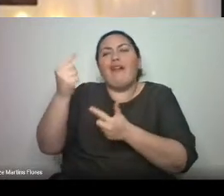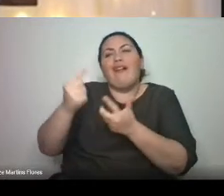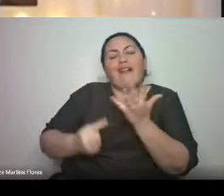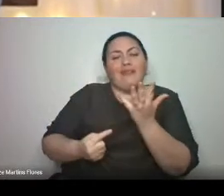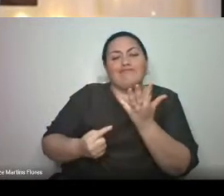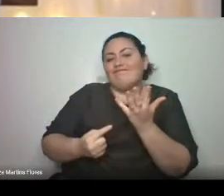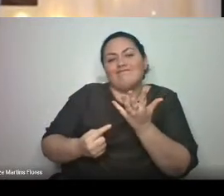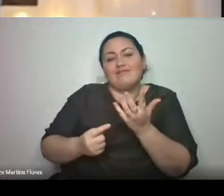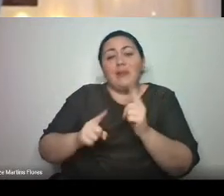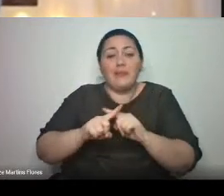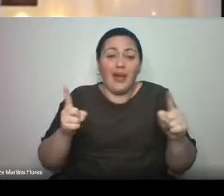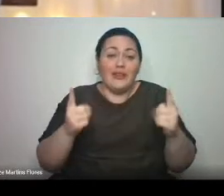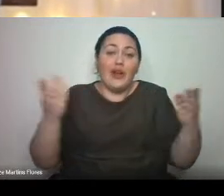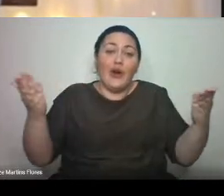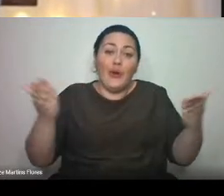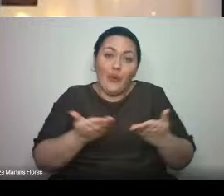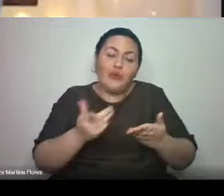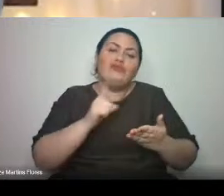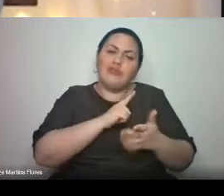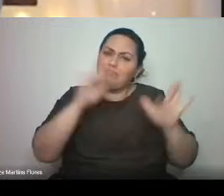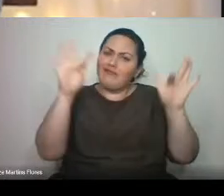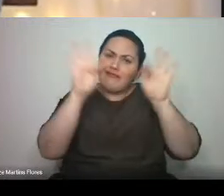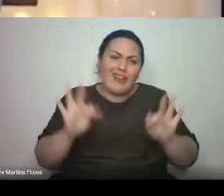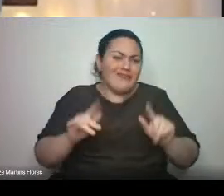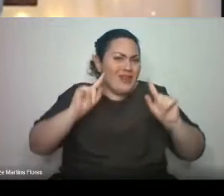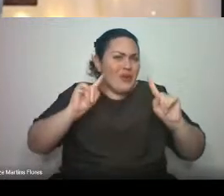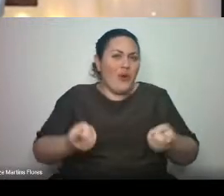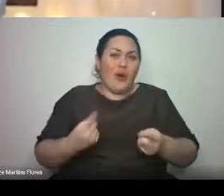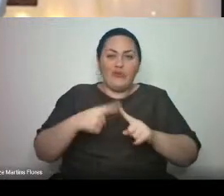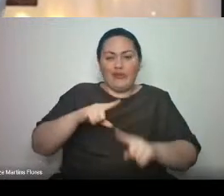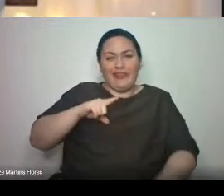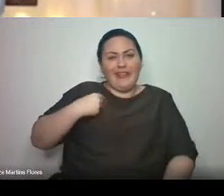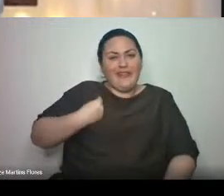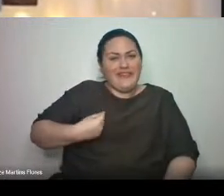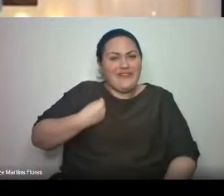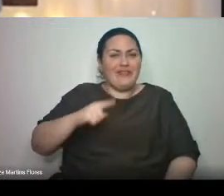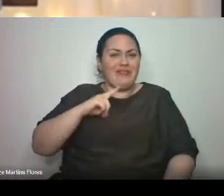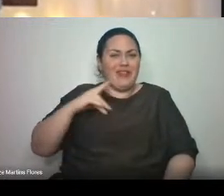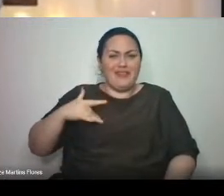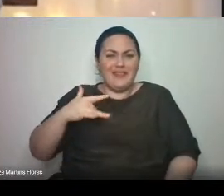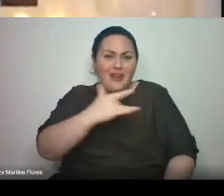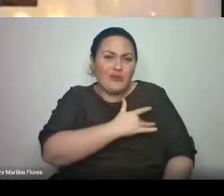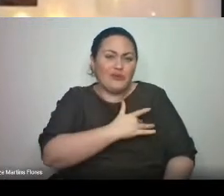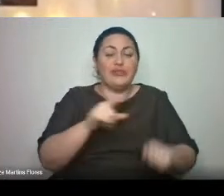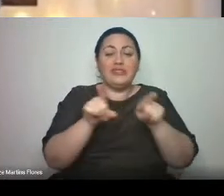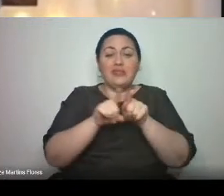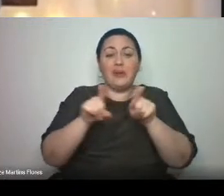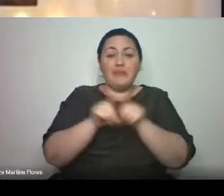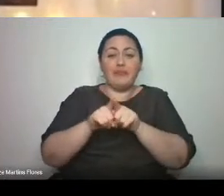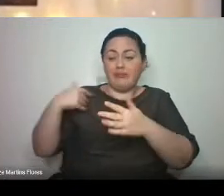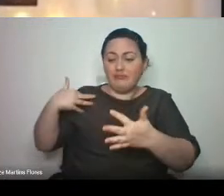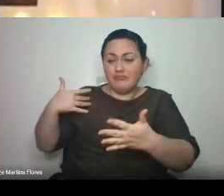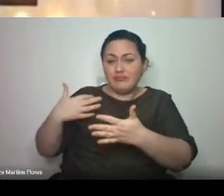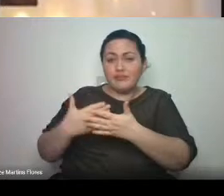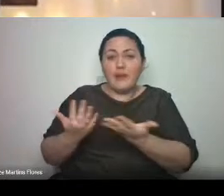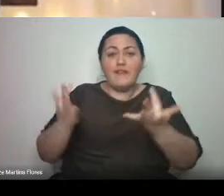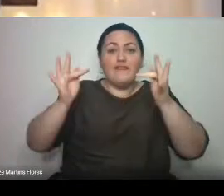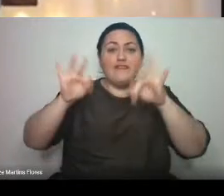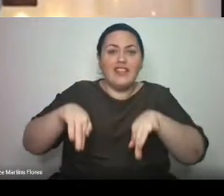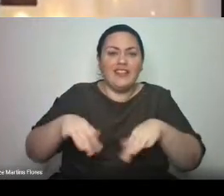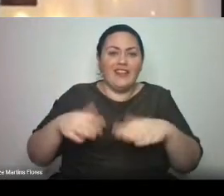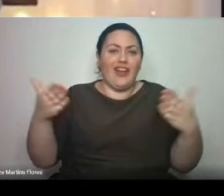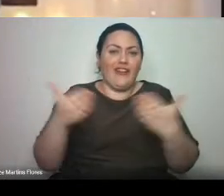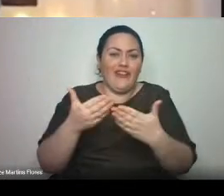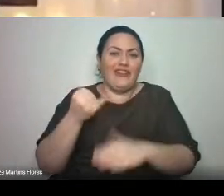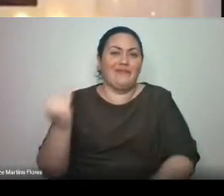estar alegre hoje por a gente estar aqui, por a gente estar com saúde, por a gente estar finalizando um ciclo tão importante nas nossas vidas.